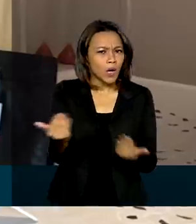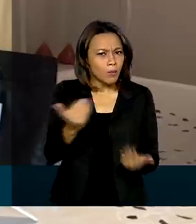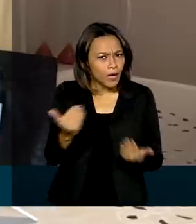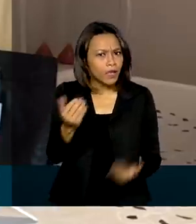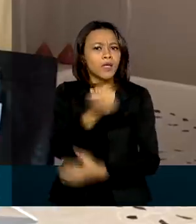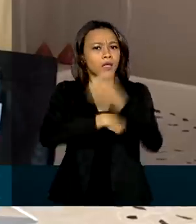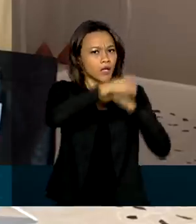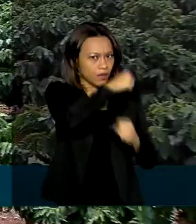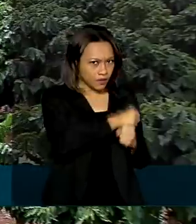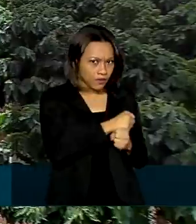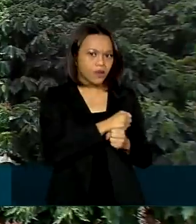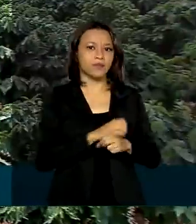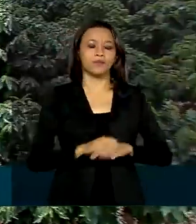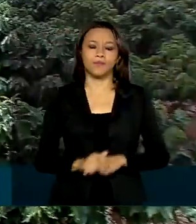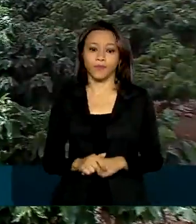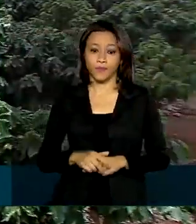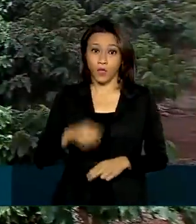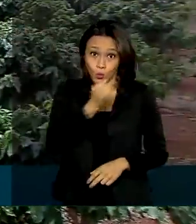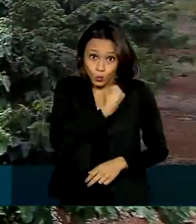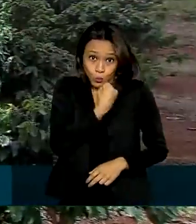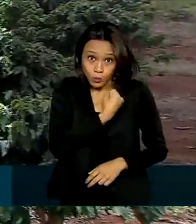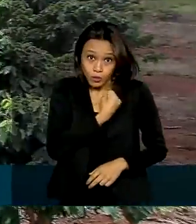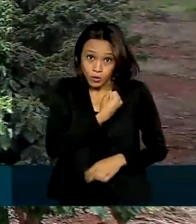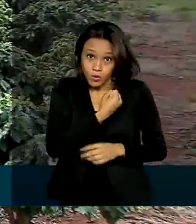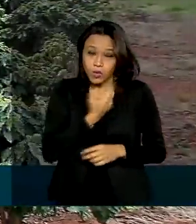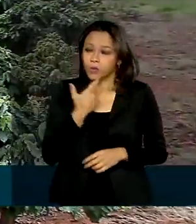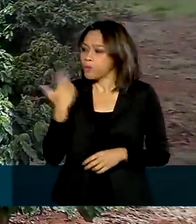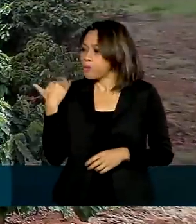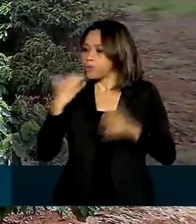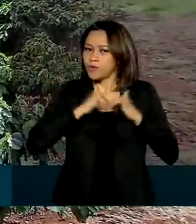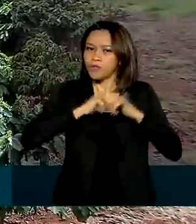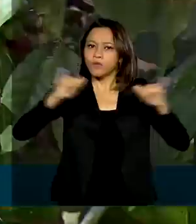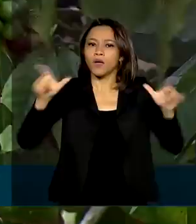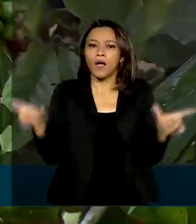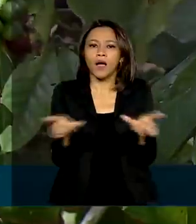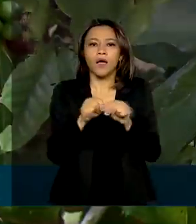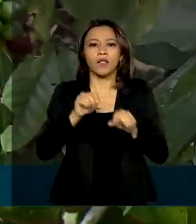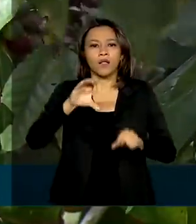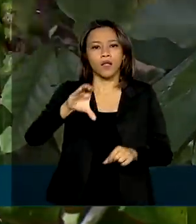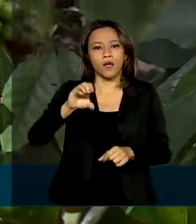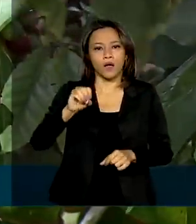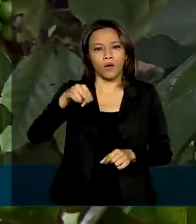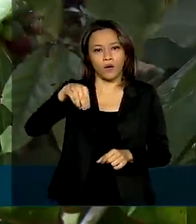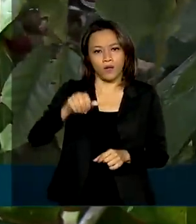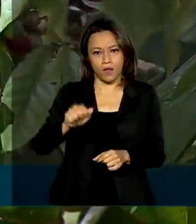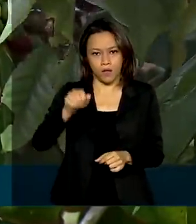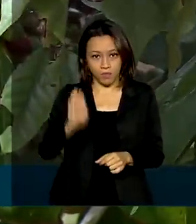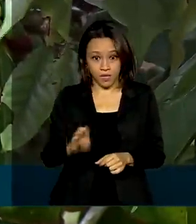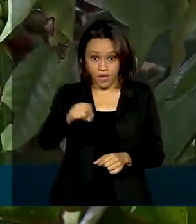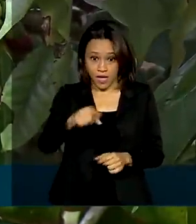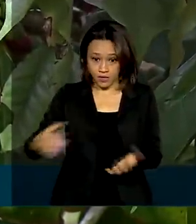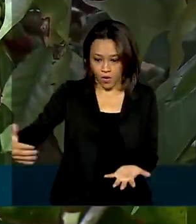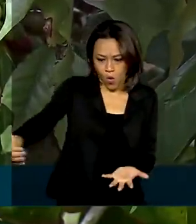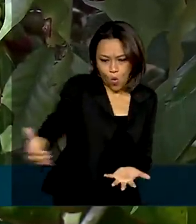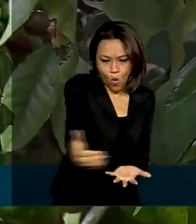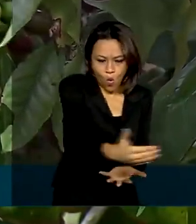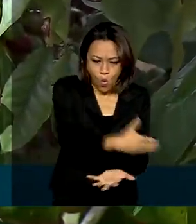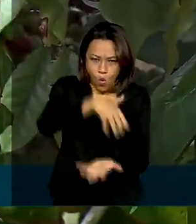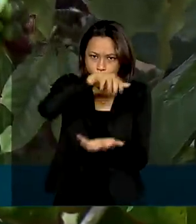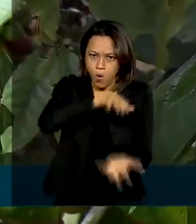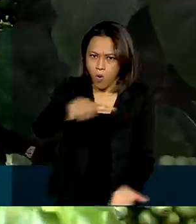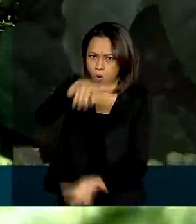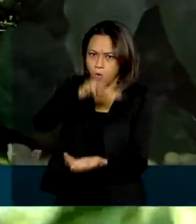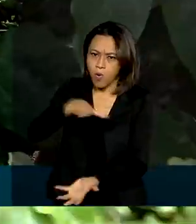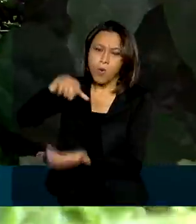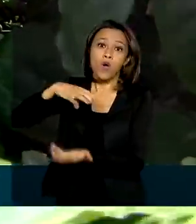safra do ano passado. Os números foram divulgados pela Conab. A safra, que está com mais de 90% da